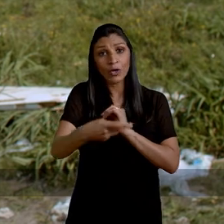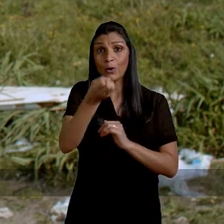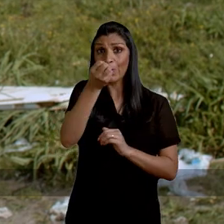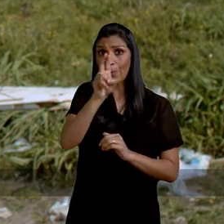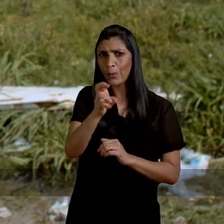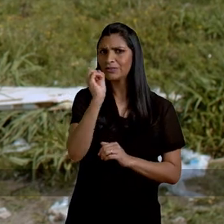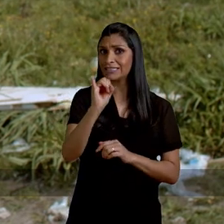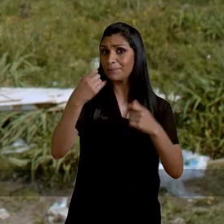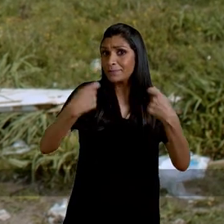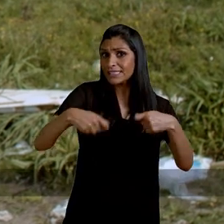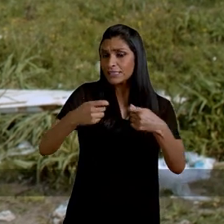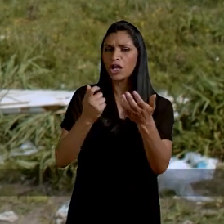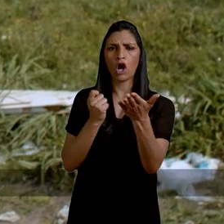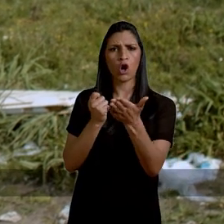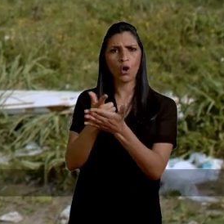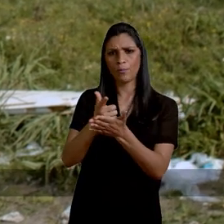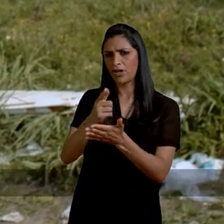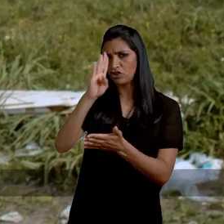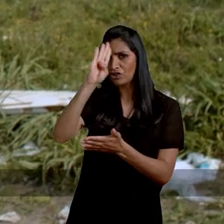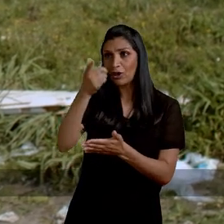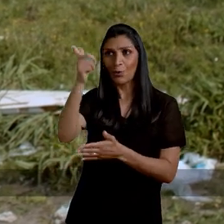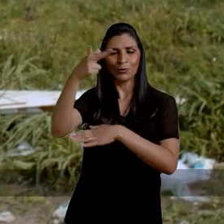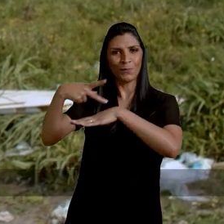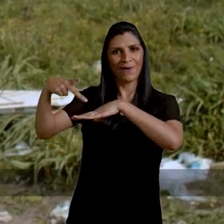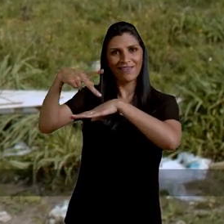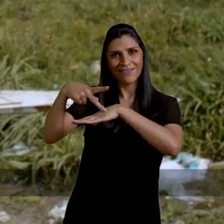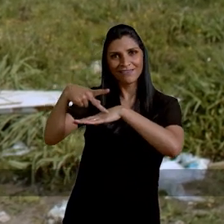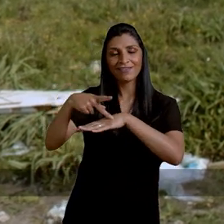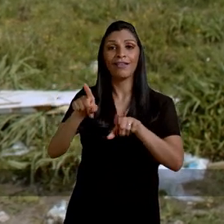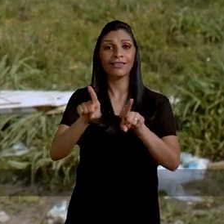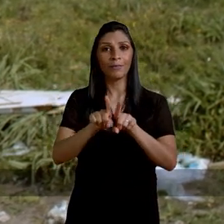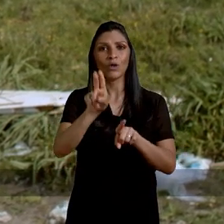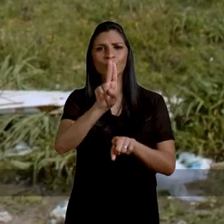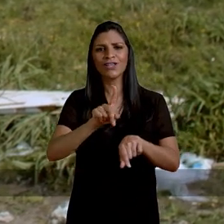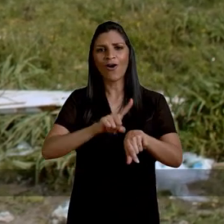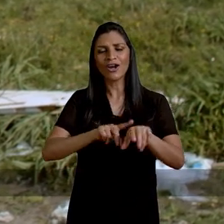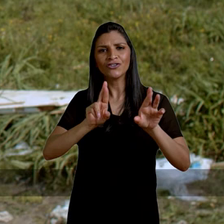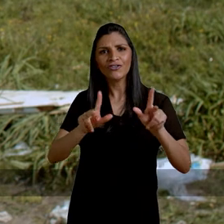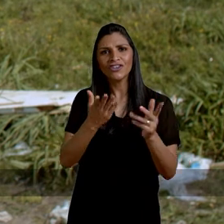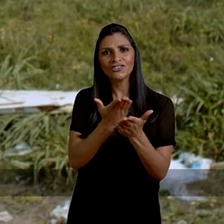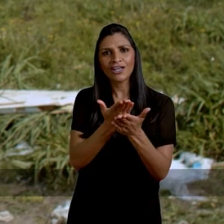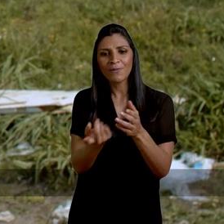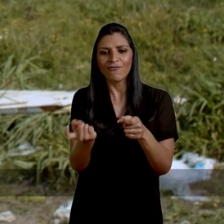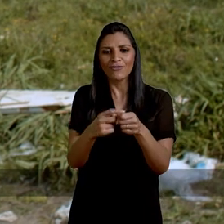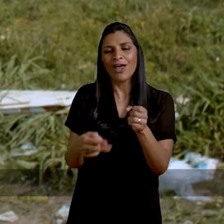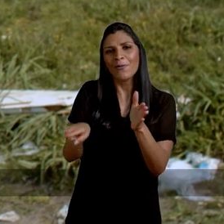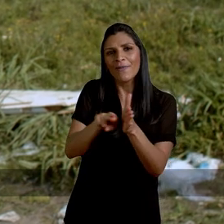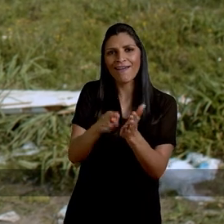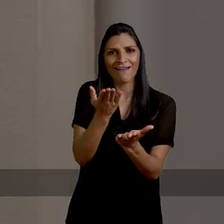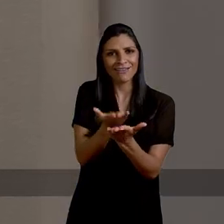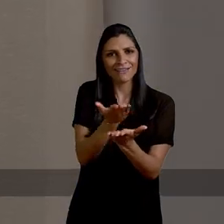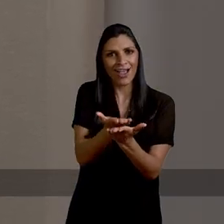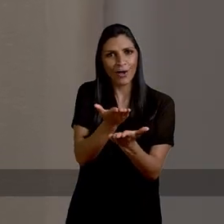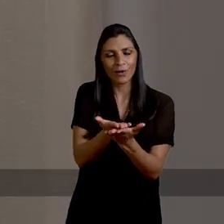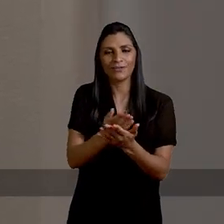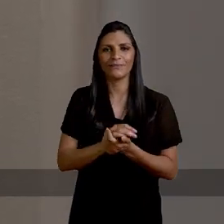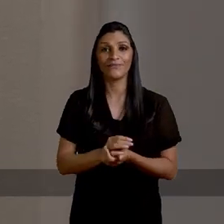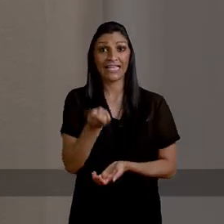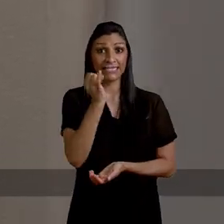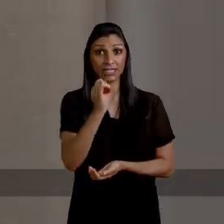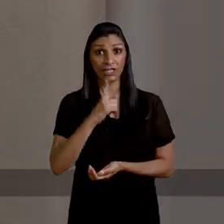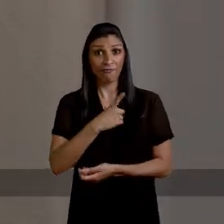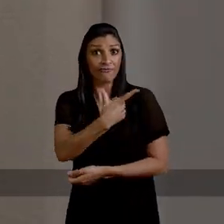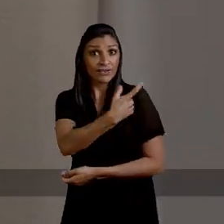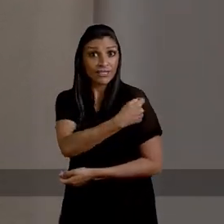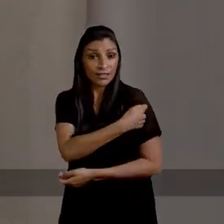próprios. Se preciso, comprando direto de outros países. Usar o turno inverso para recuperar o ano letivo. Se tiver